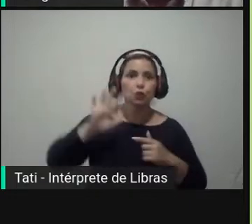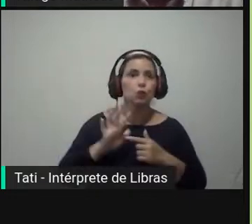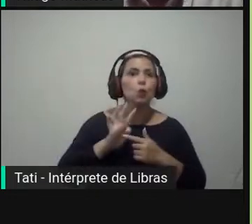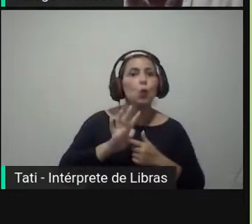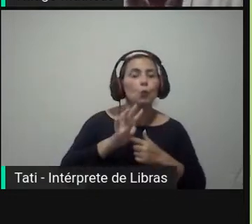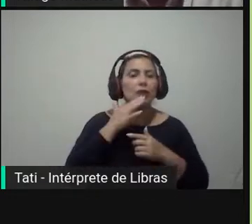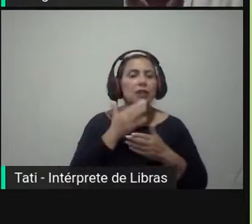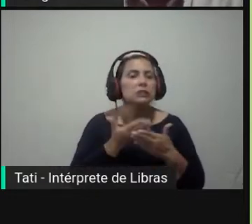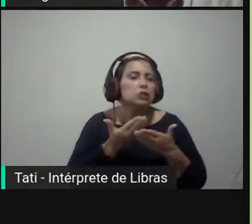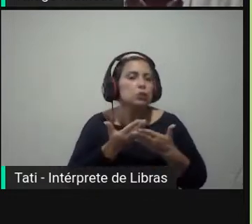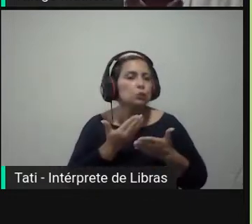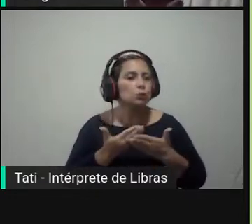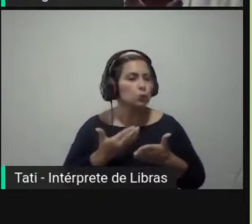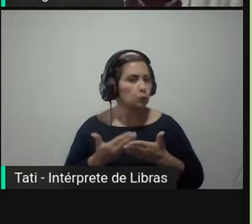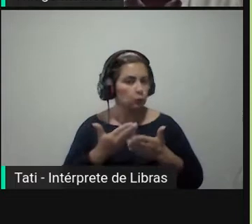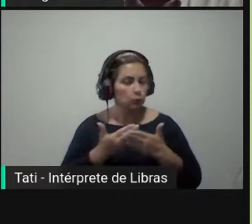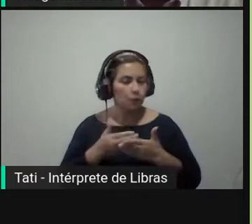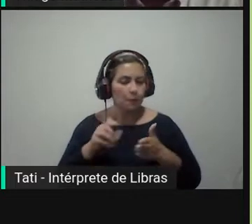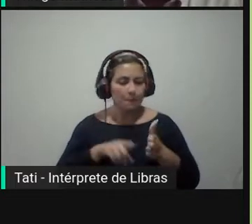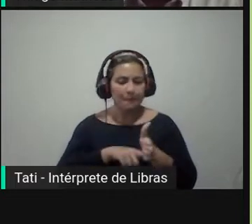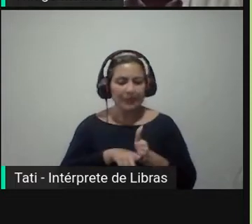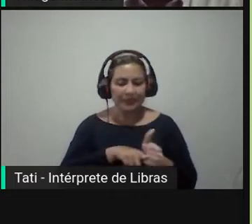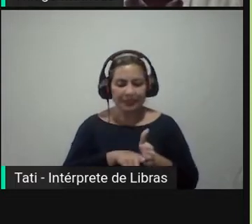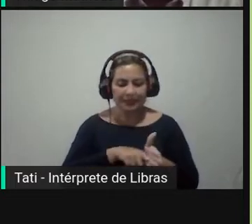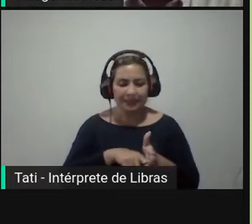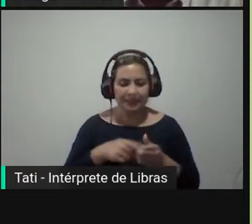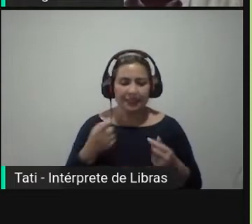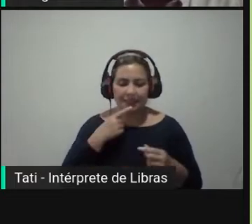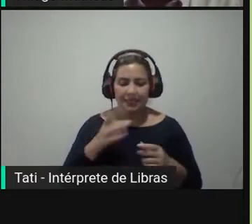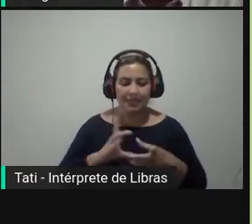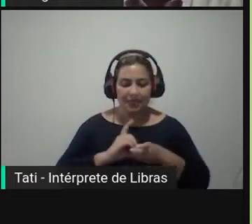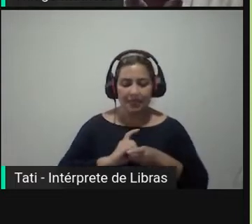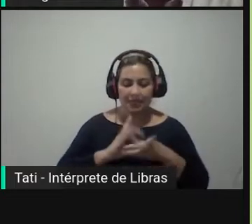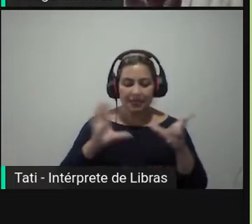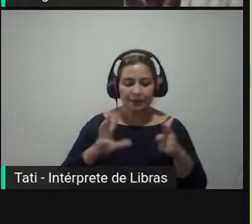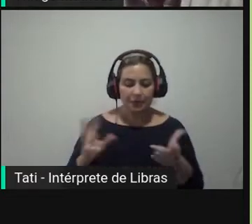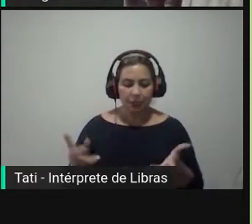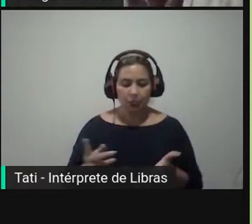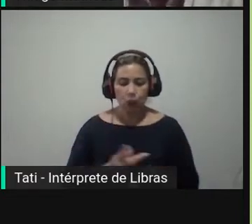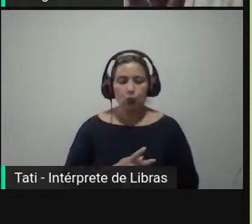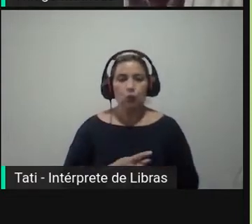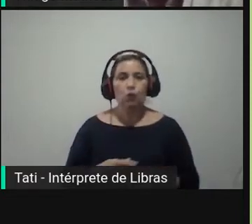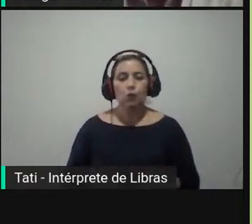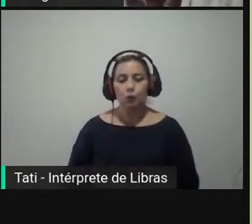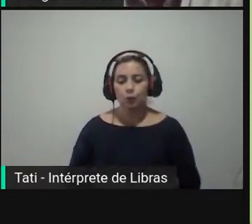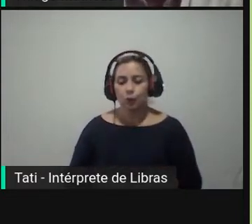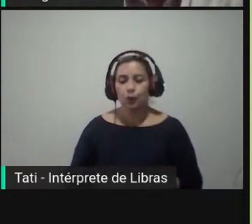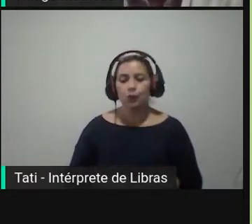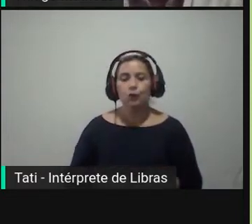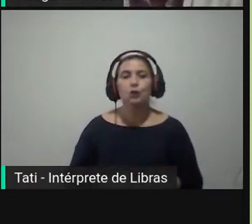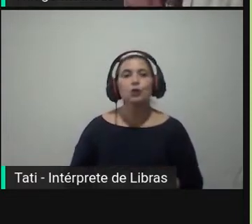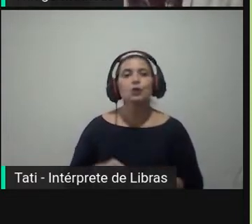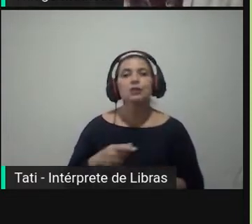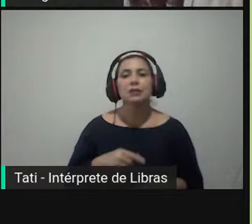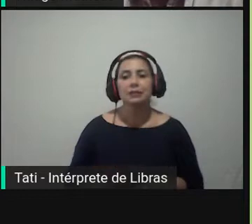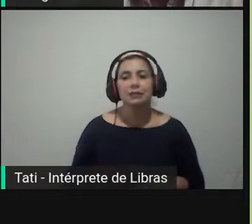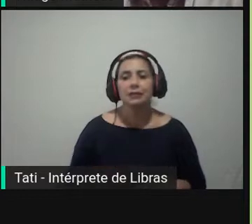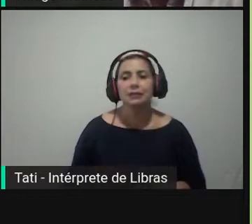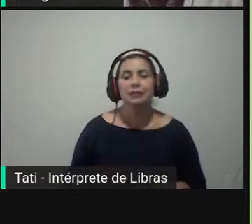americanos, e com a terceira onda de democratização que aconteceu em meados da década de